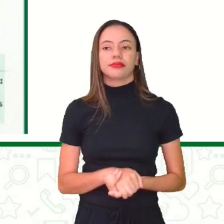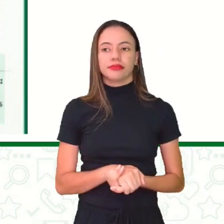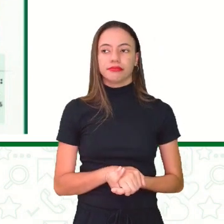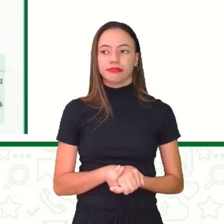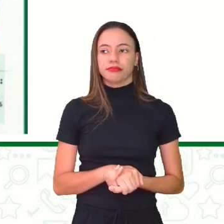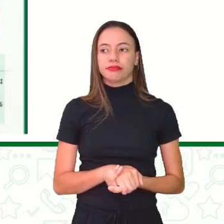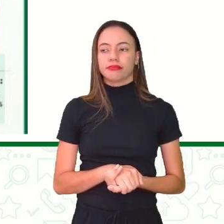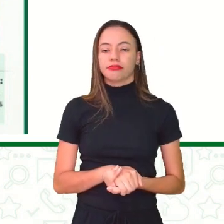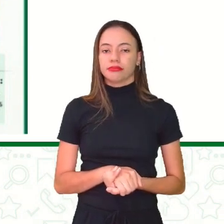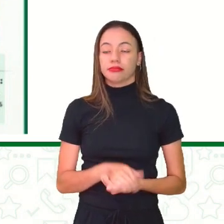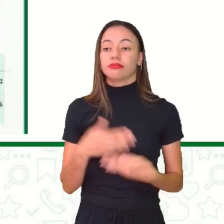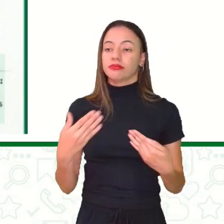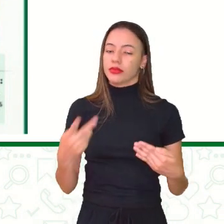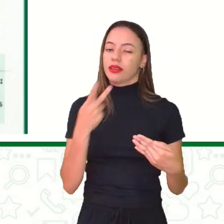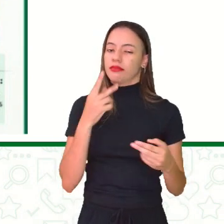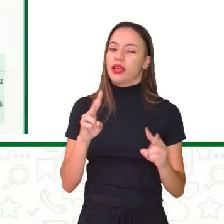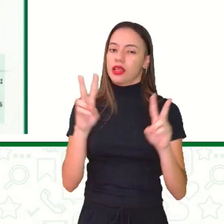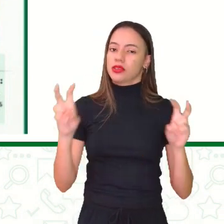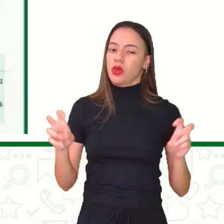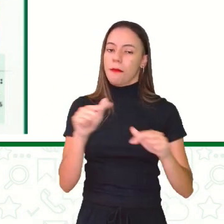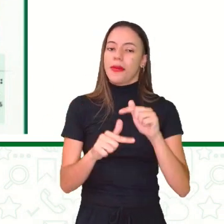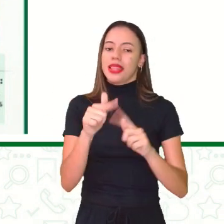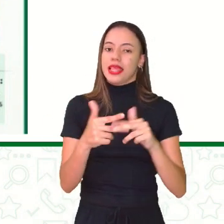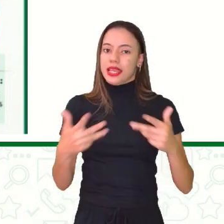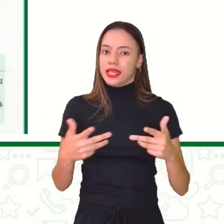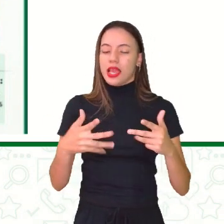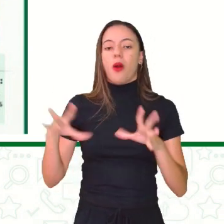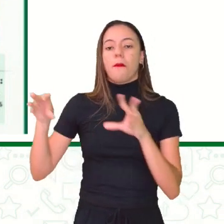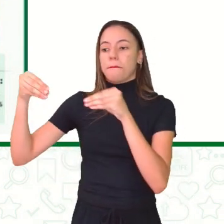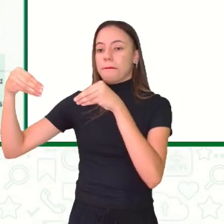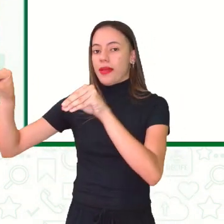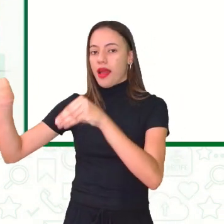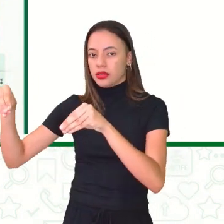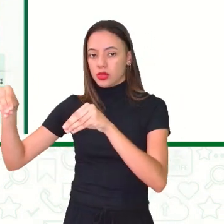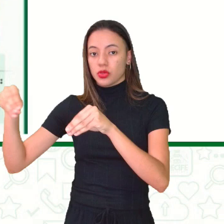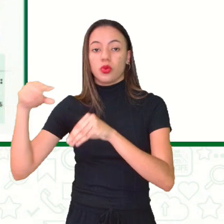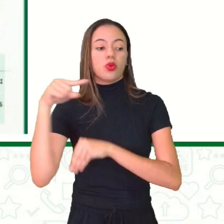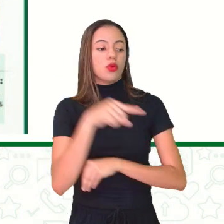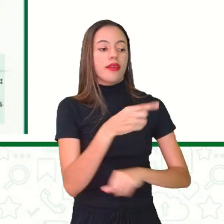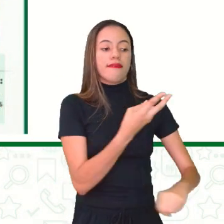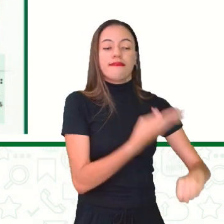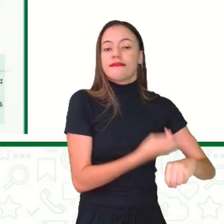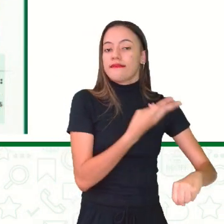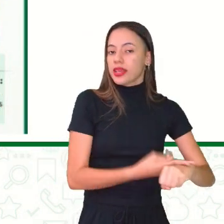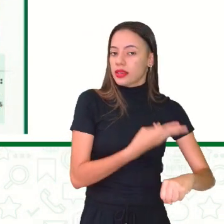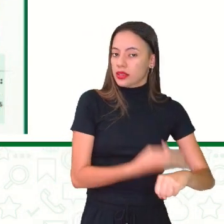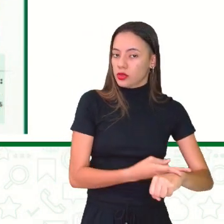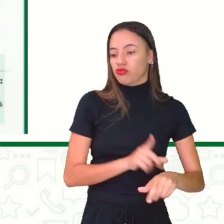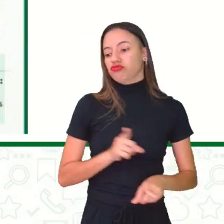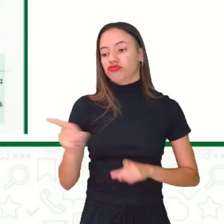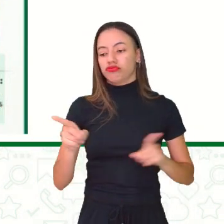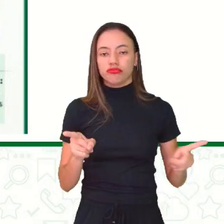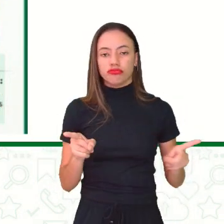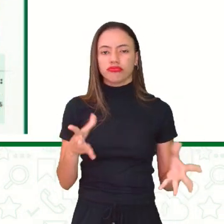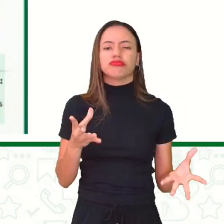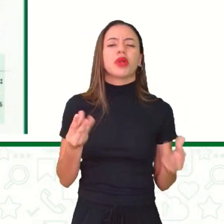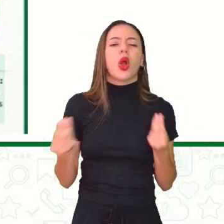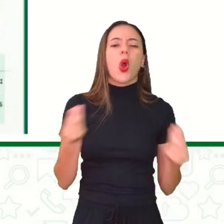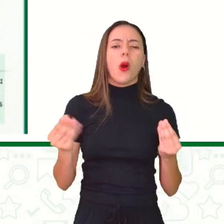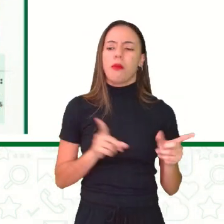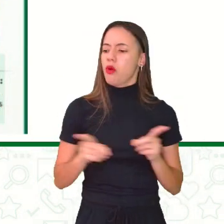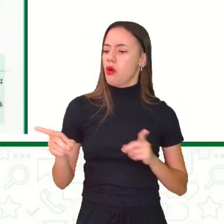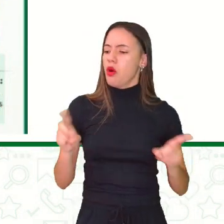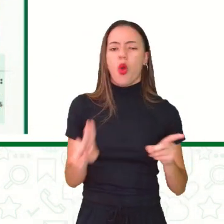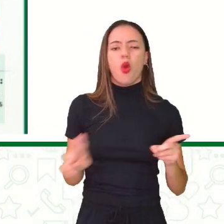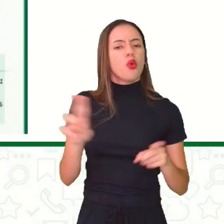Enfim, a gente falou um pouquinho sobre o material plástico e o material vidro. E como eles servem